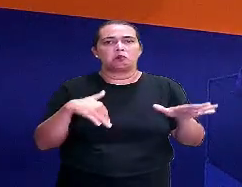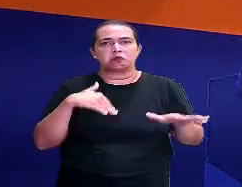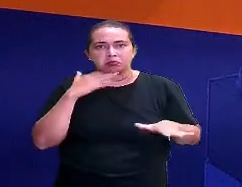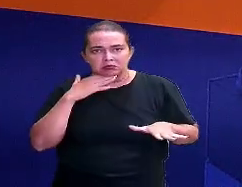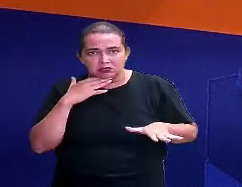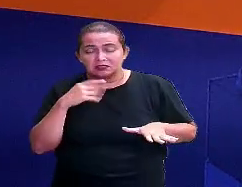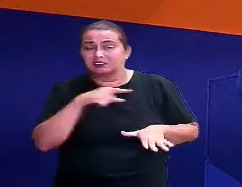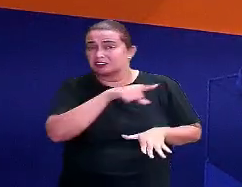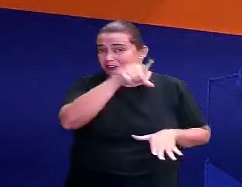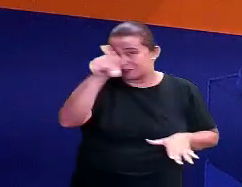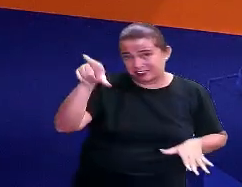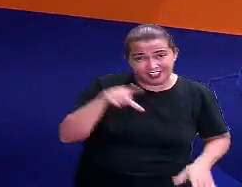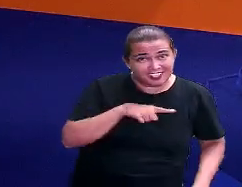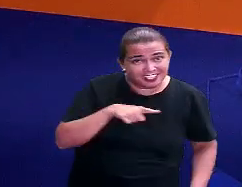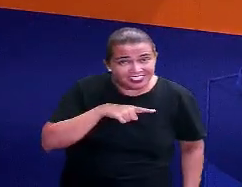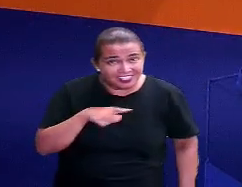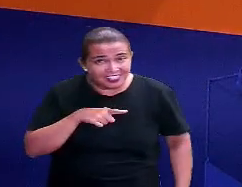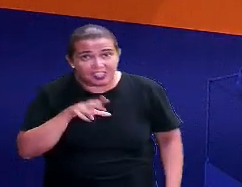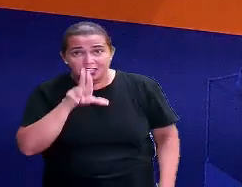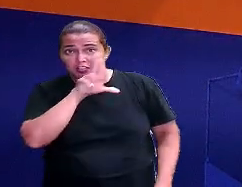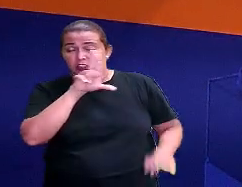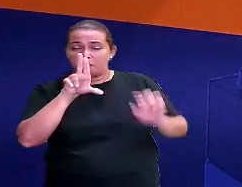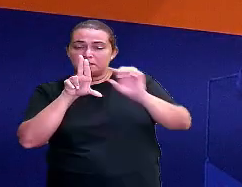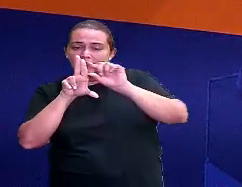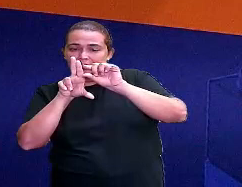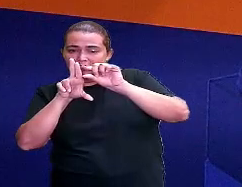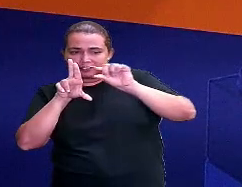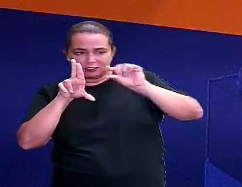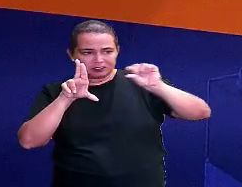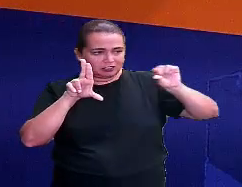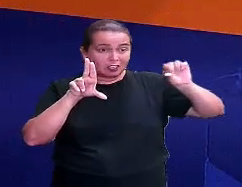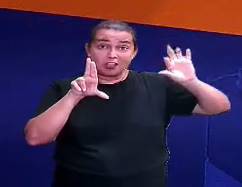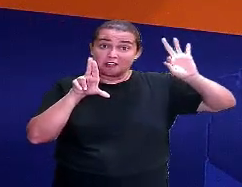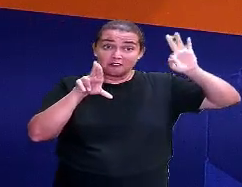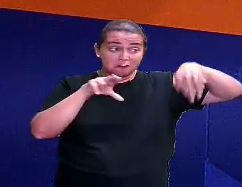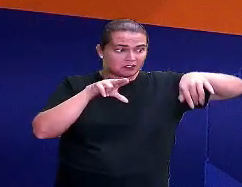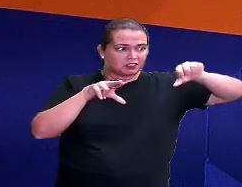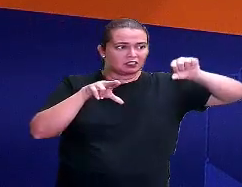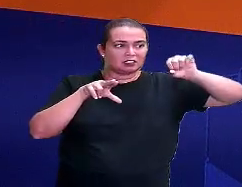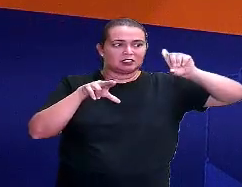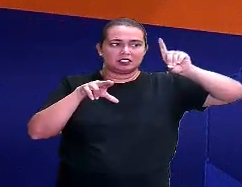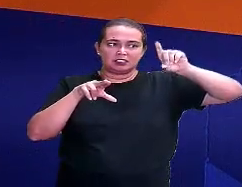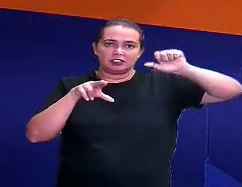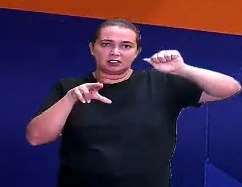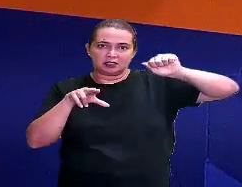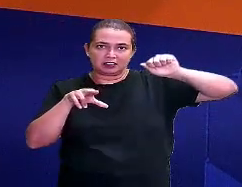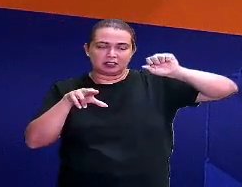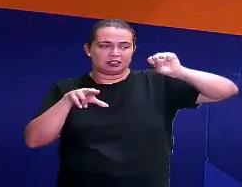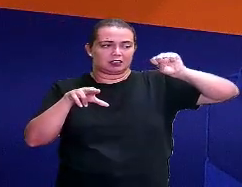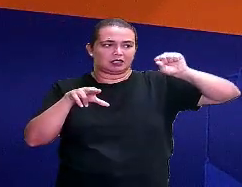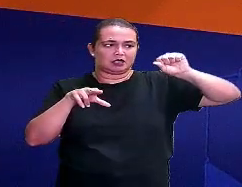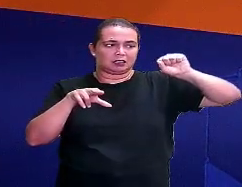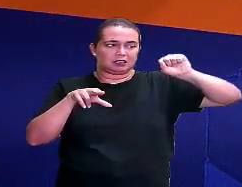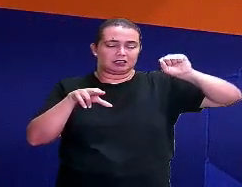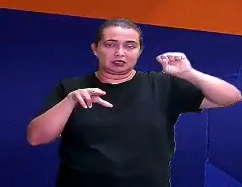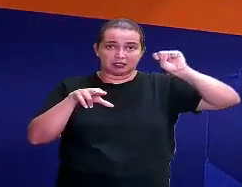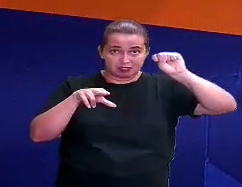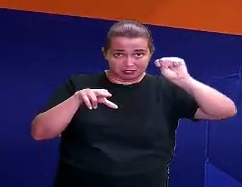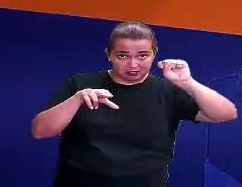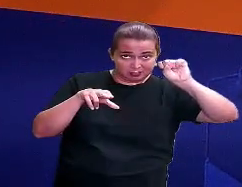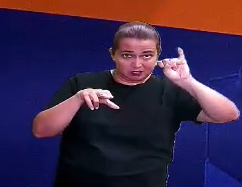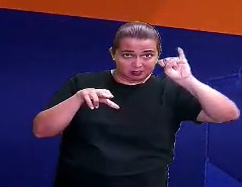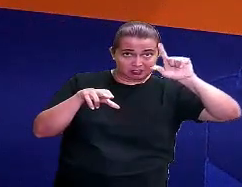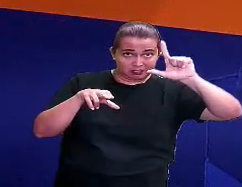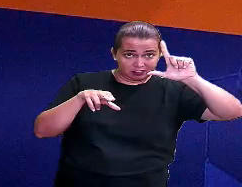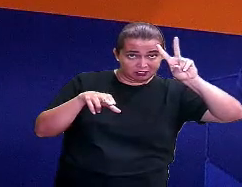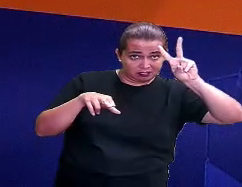tem Silva lá no finalzinho do seu nome, ou da Silva, quer dizer que algum antepassado seu veio da floresta, veio